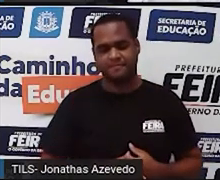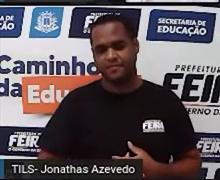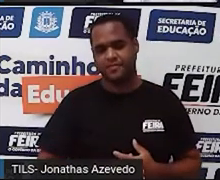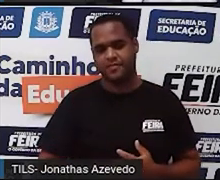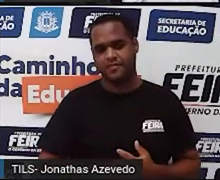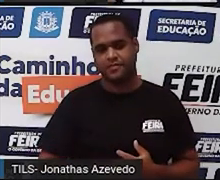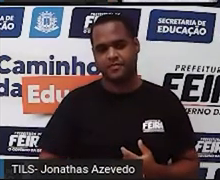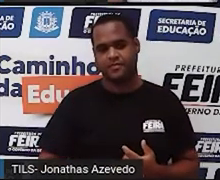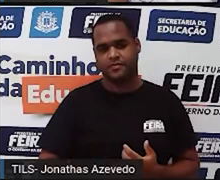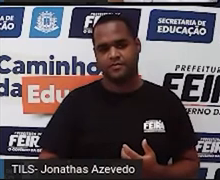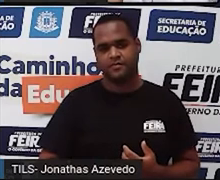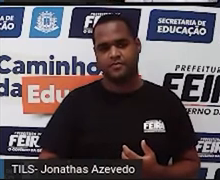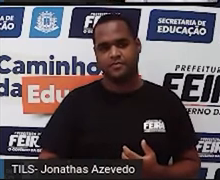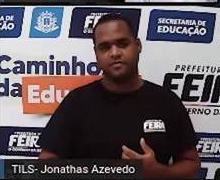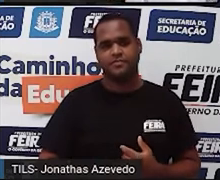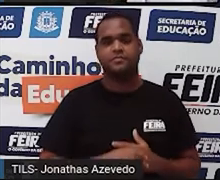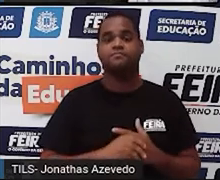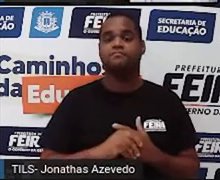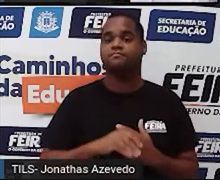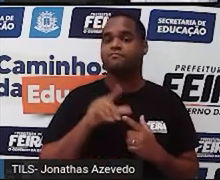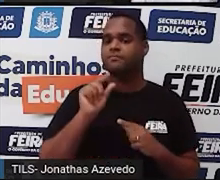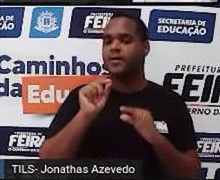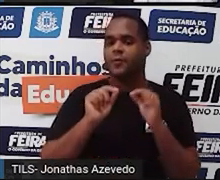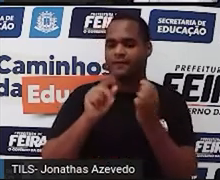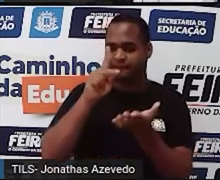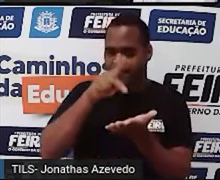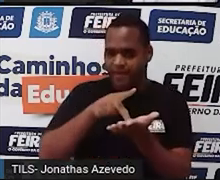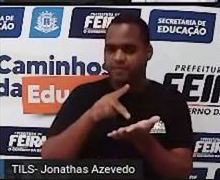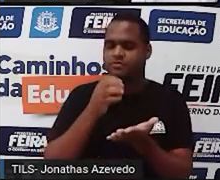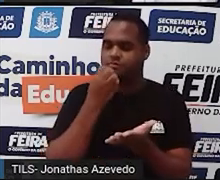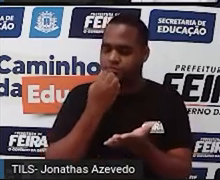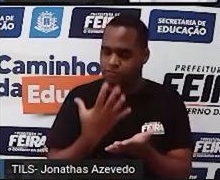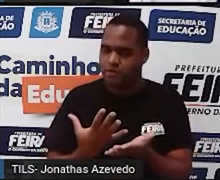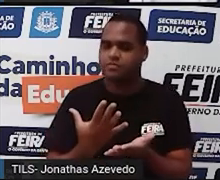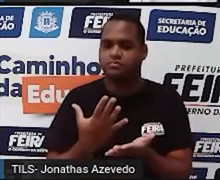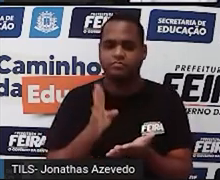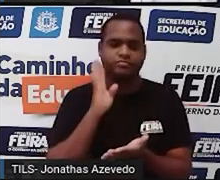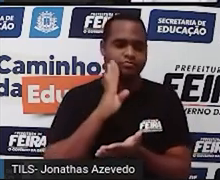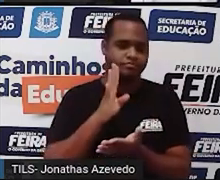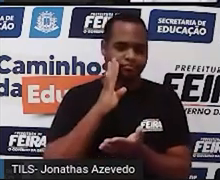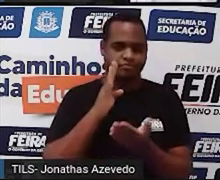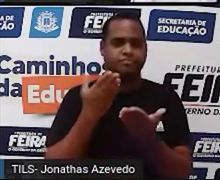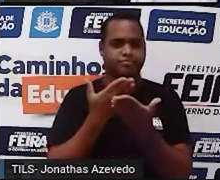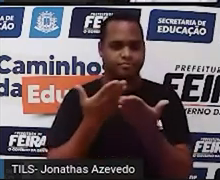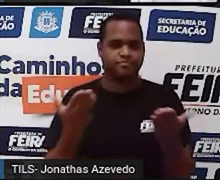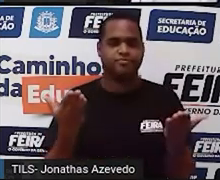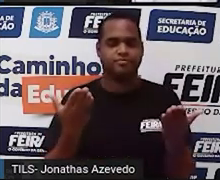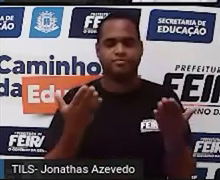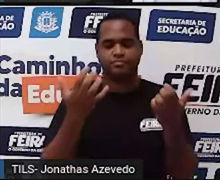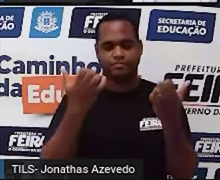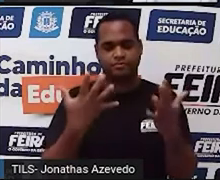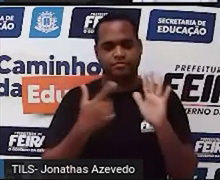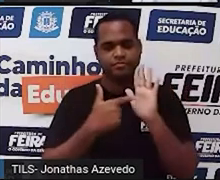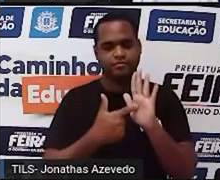E um fato bastante bacana agora, né? É que,